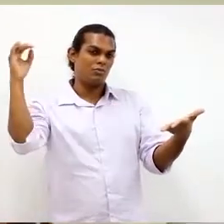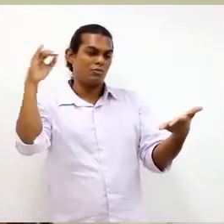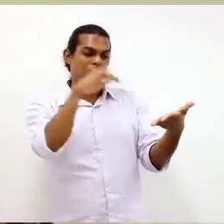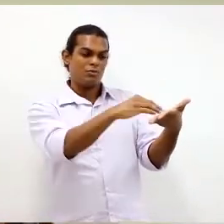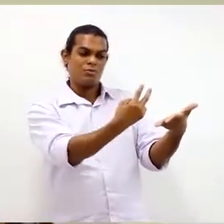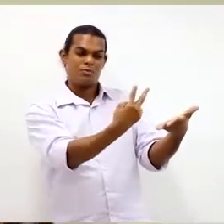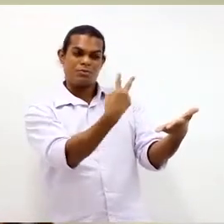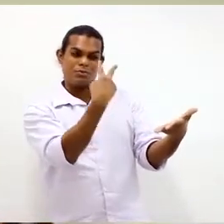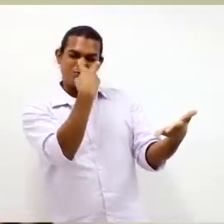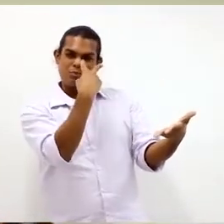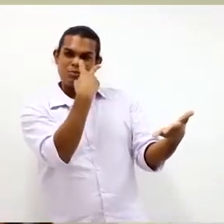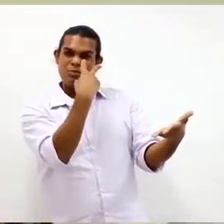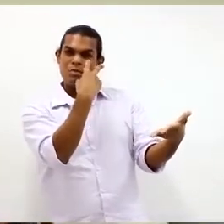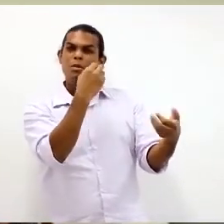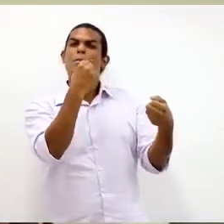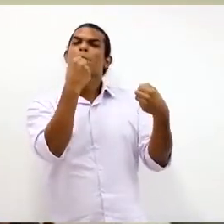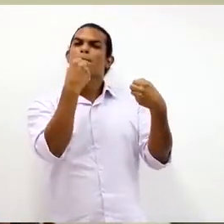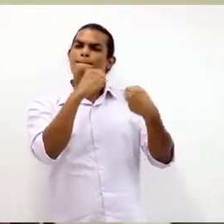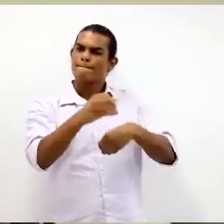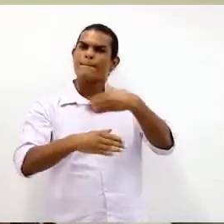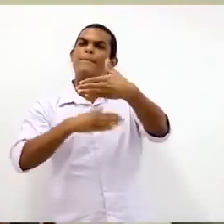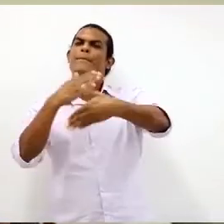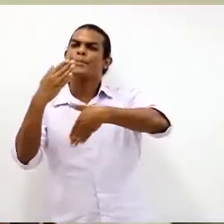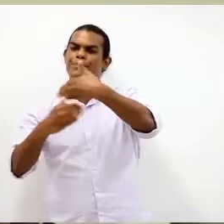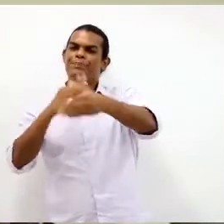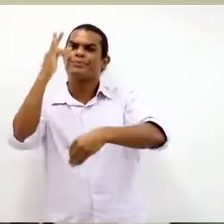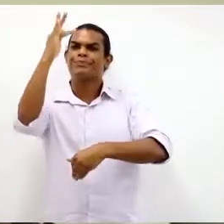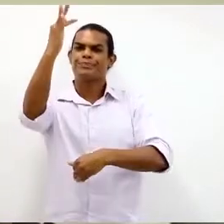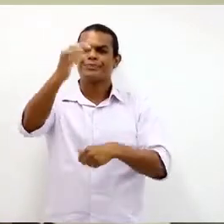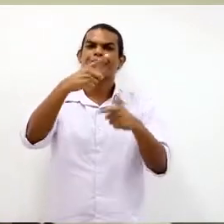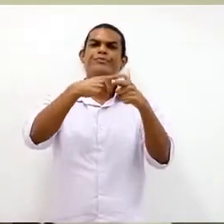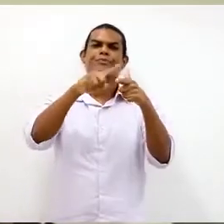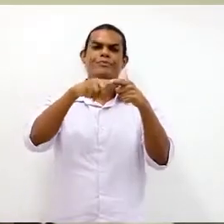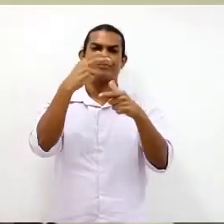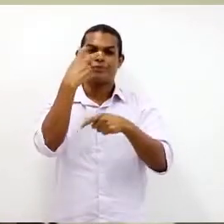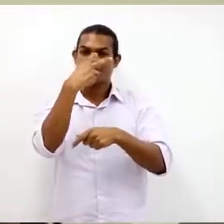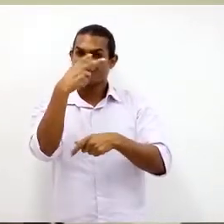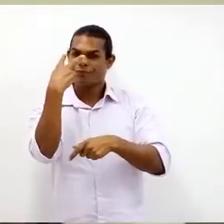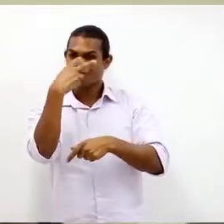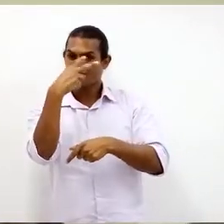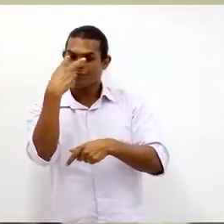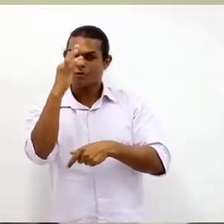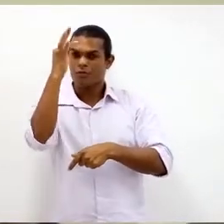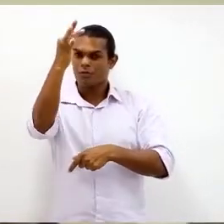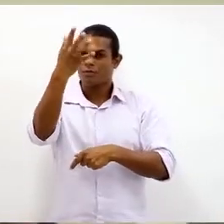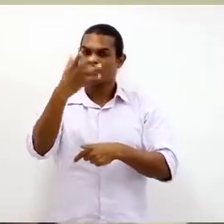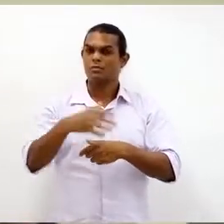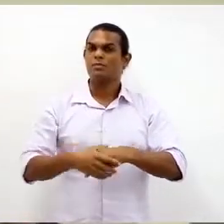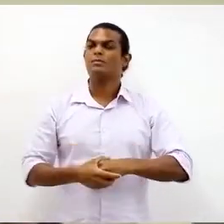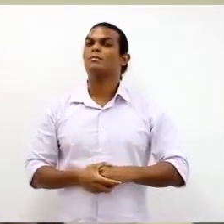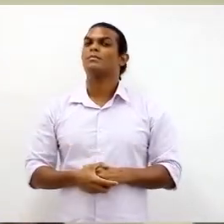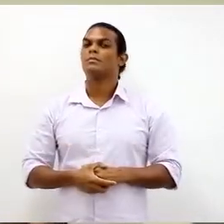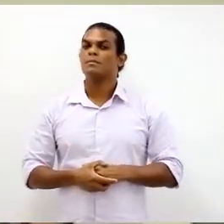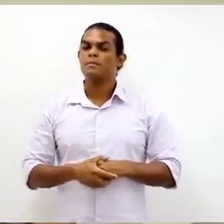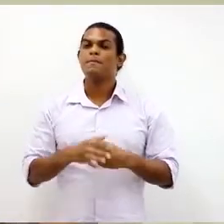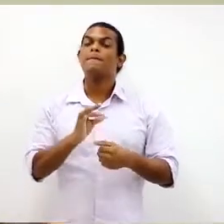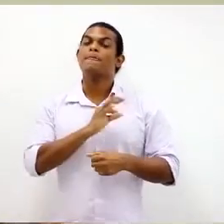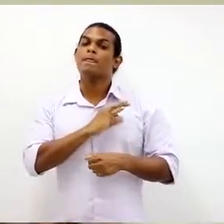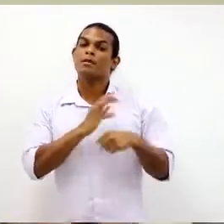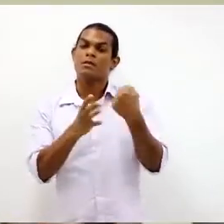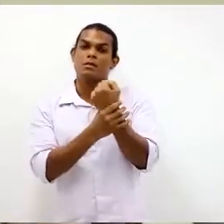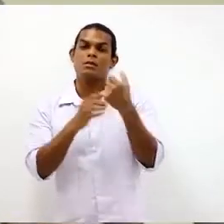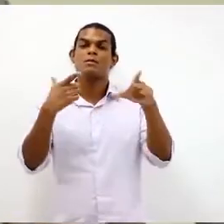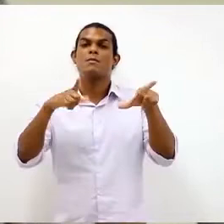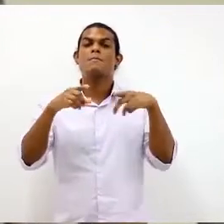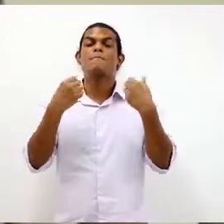problema fotóptico no ocular nele. Então, é preciso que o técnico de segurança de trabalho também